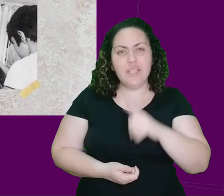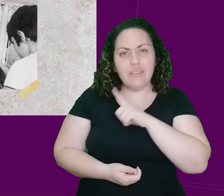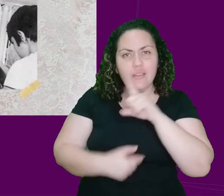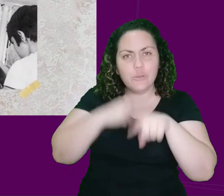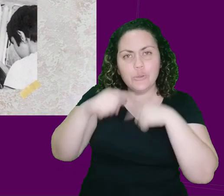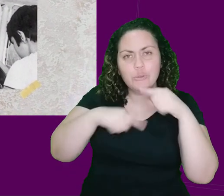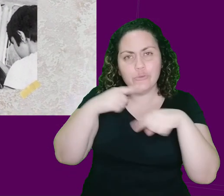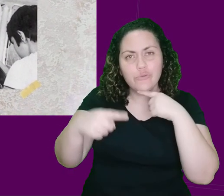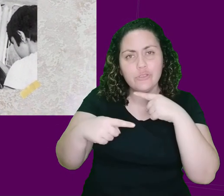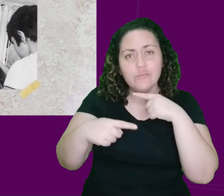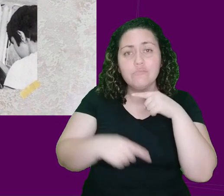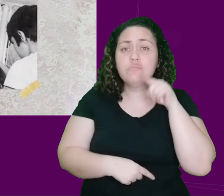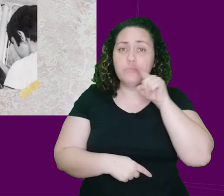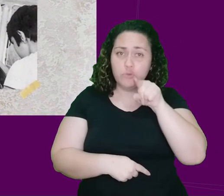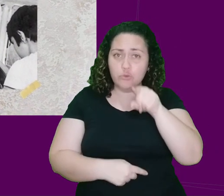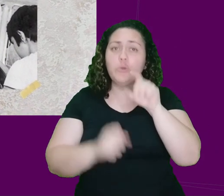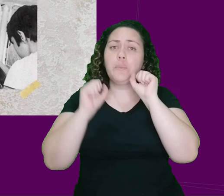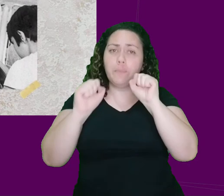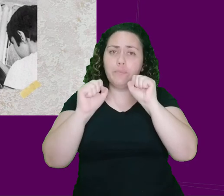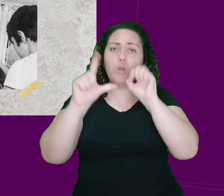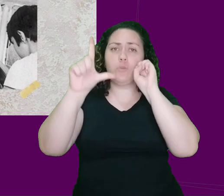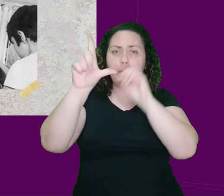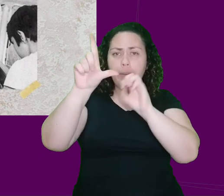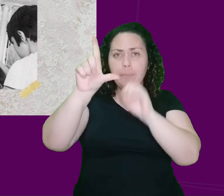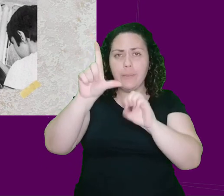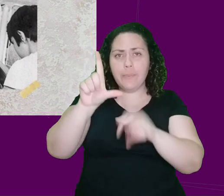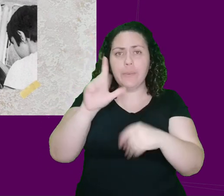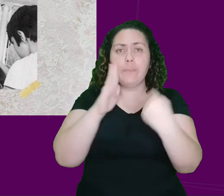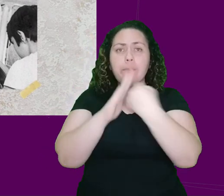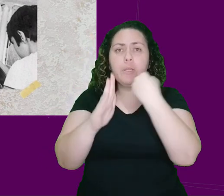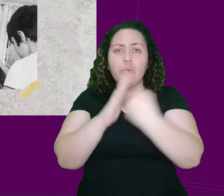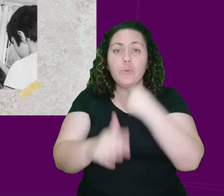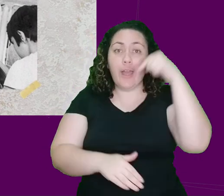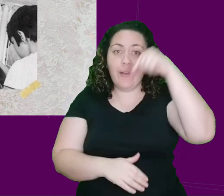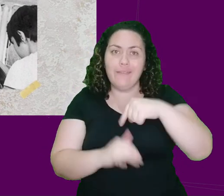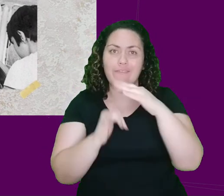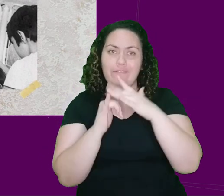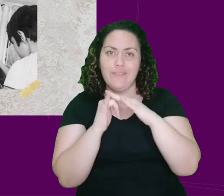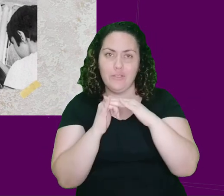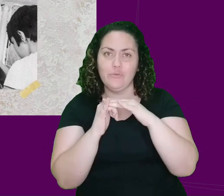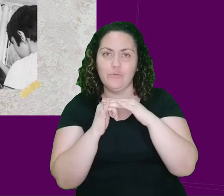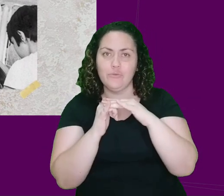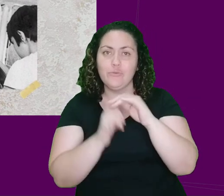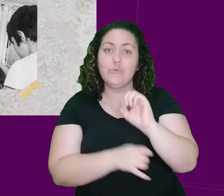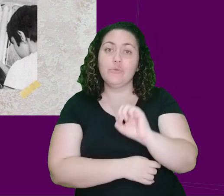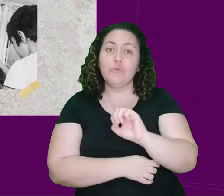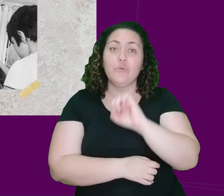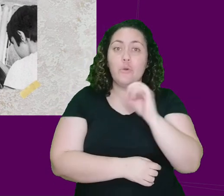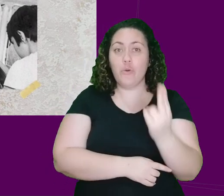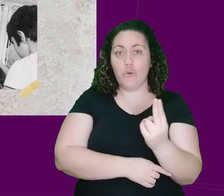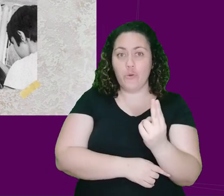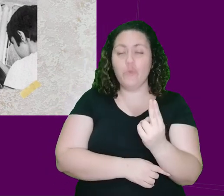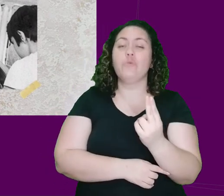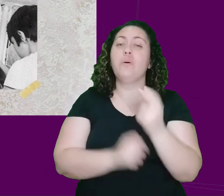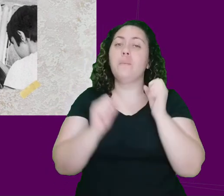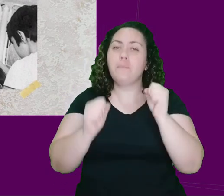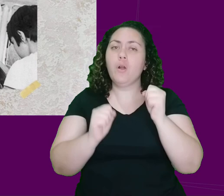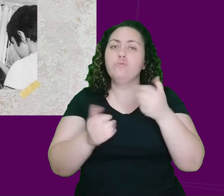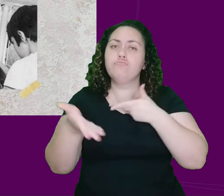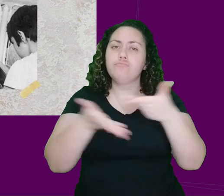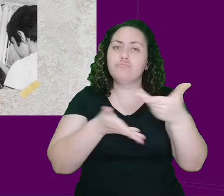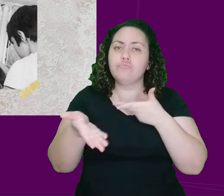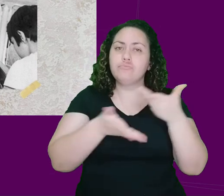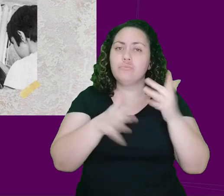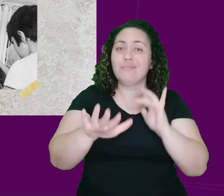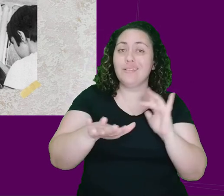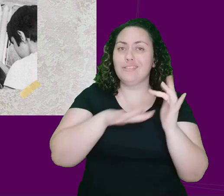Ficou com alguma dúvida? Você pode deixar suas perguntas aqui nos comentários deste vídeo ou interagir com